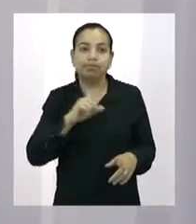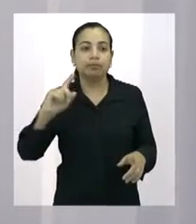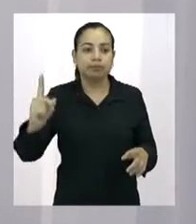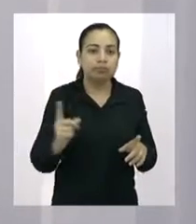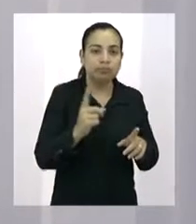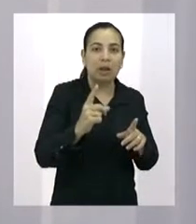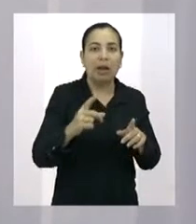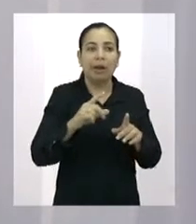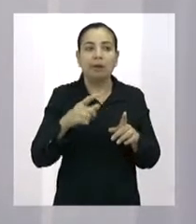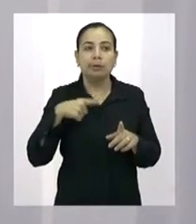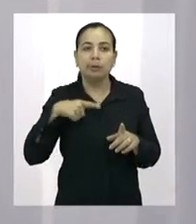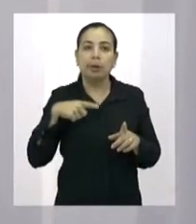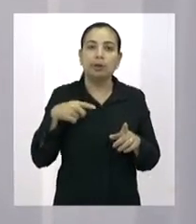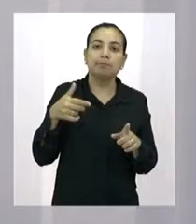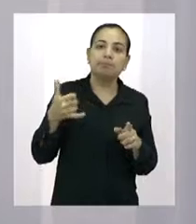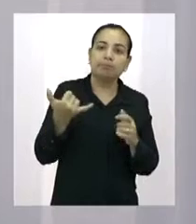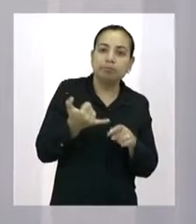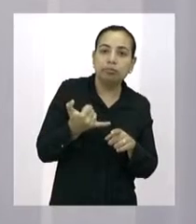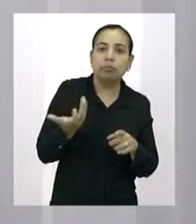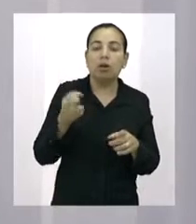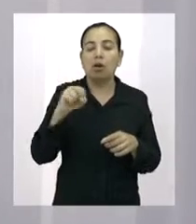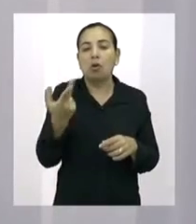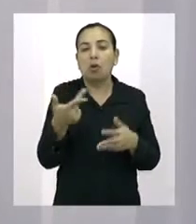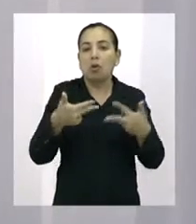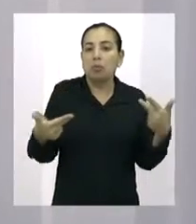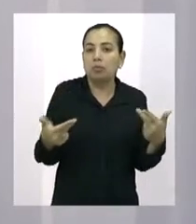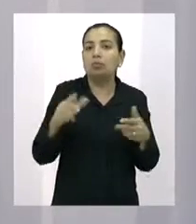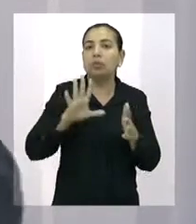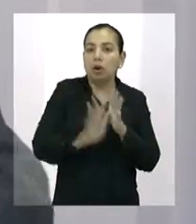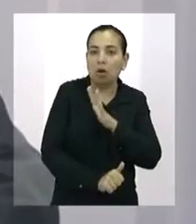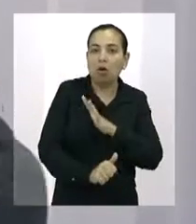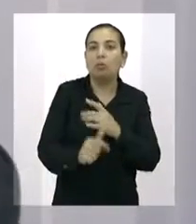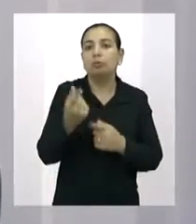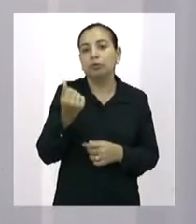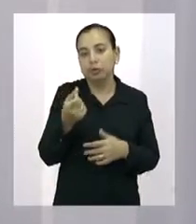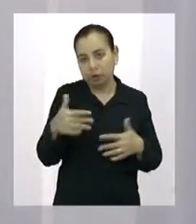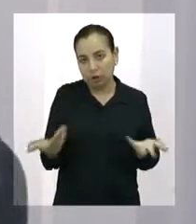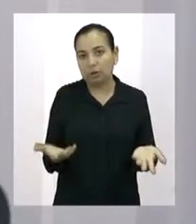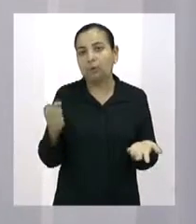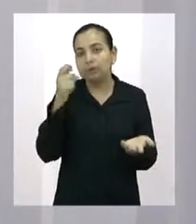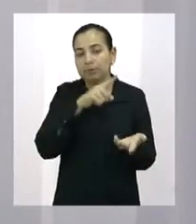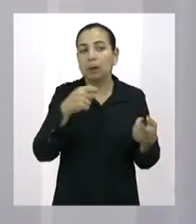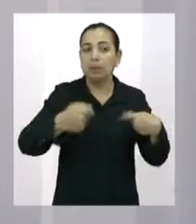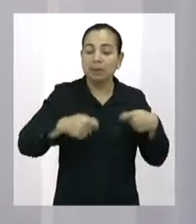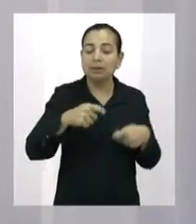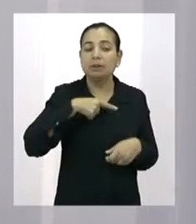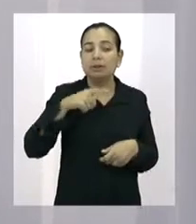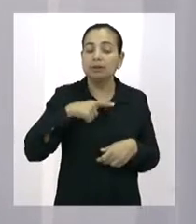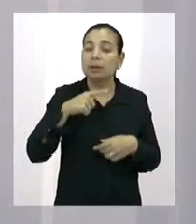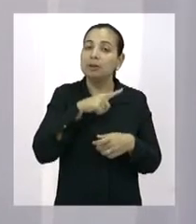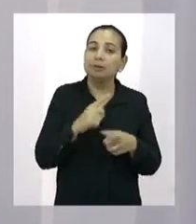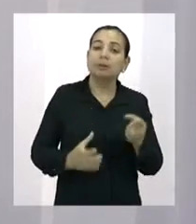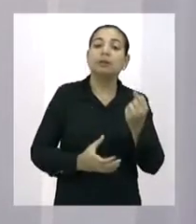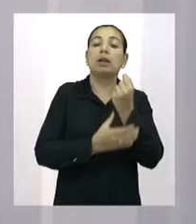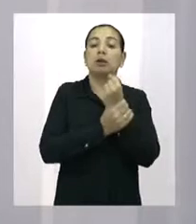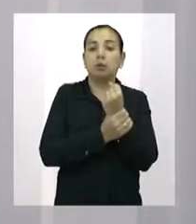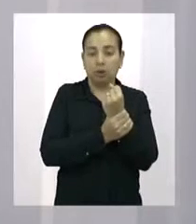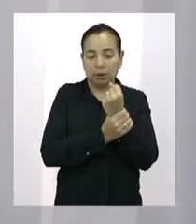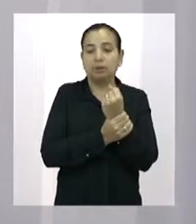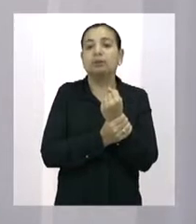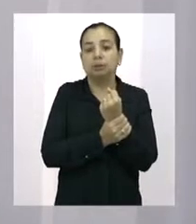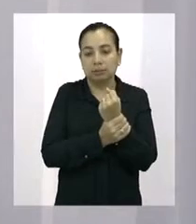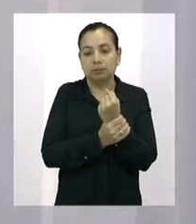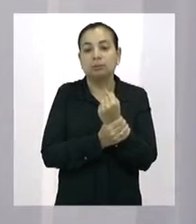leis que beneficiem, que têm um rigor nas agências bancárias, isso dá mais